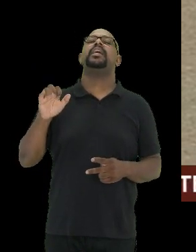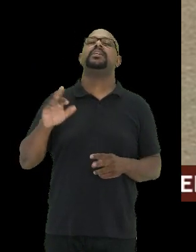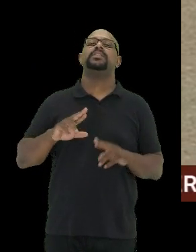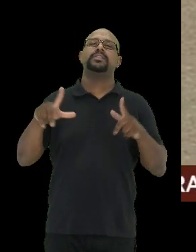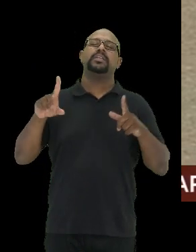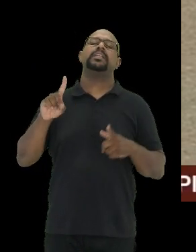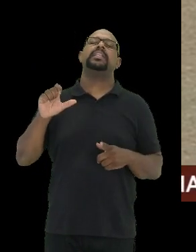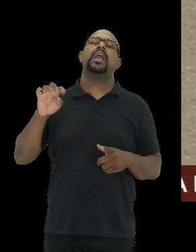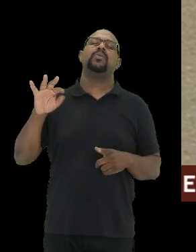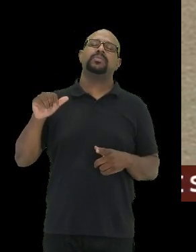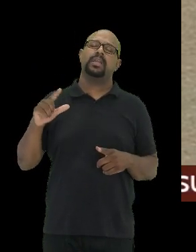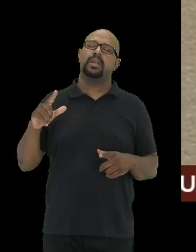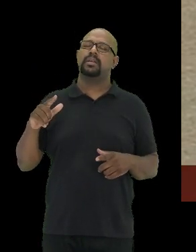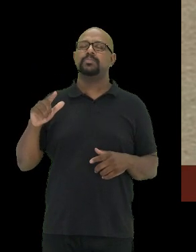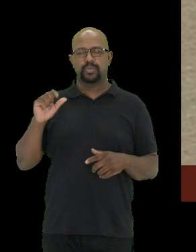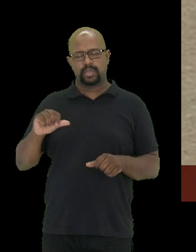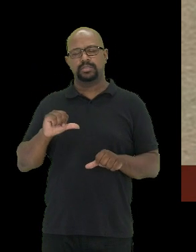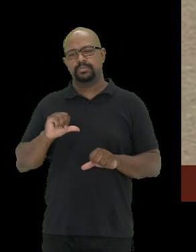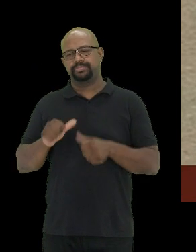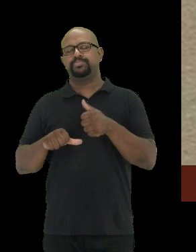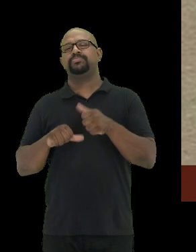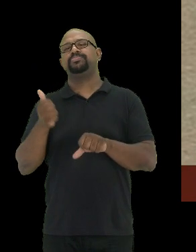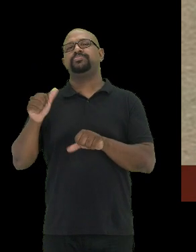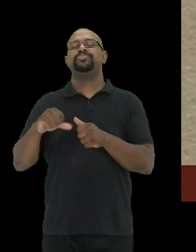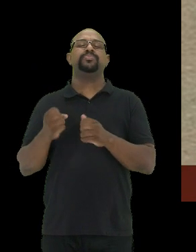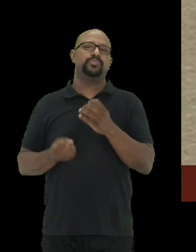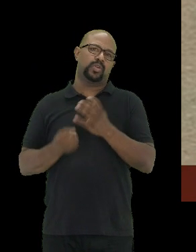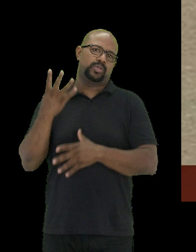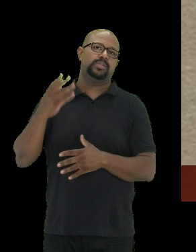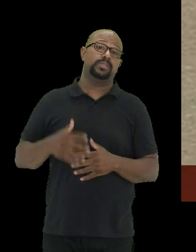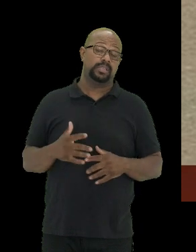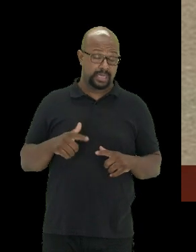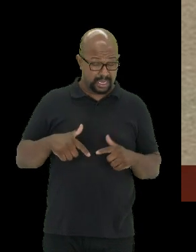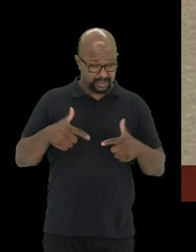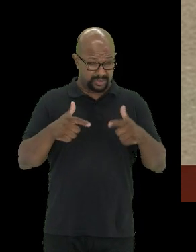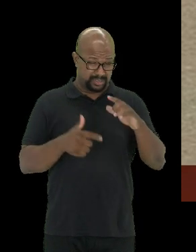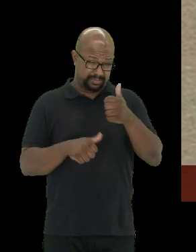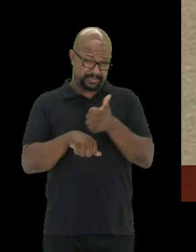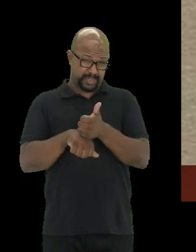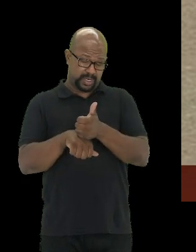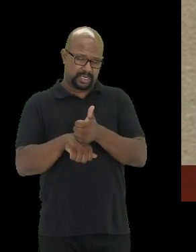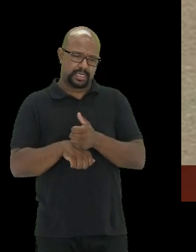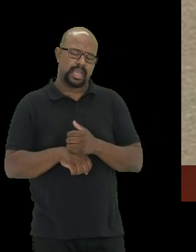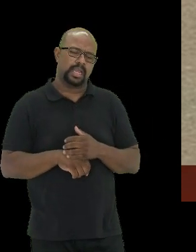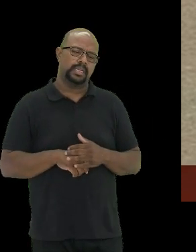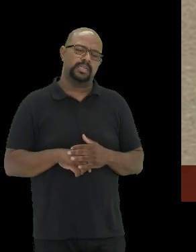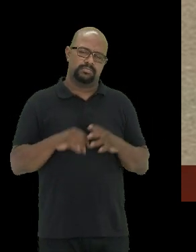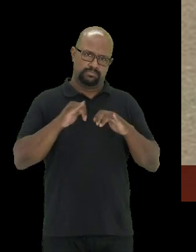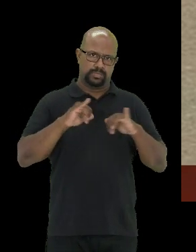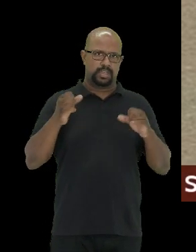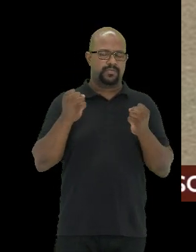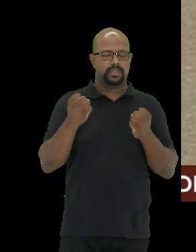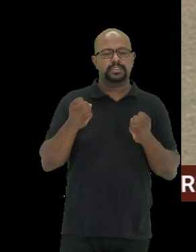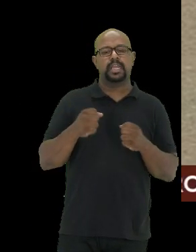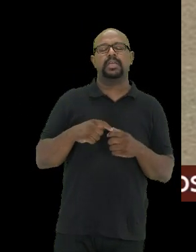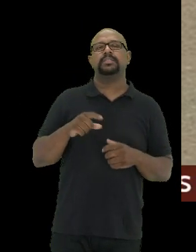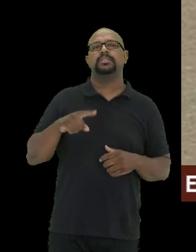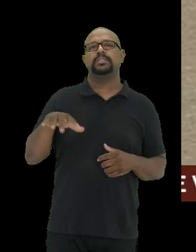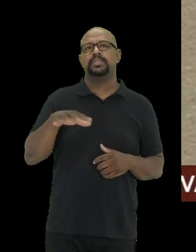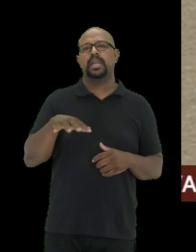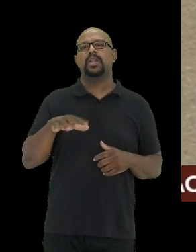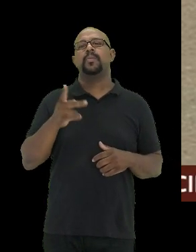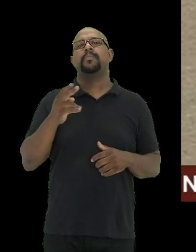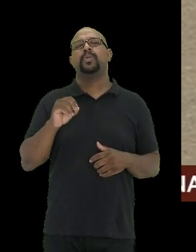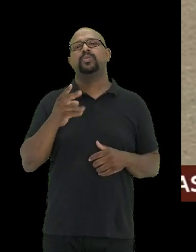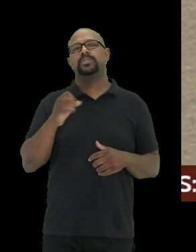delta, é bastante grande. E entre as ações prioritárias a serem reforçadas está o aumento de produção